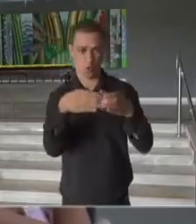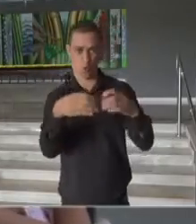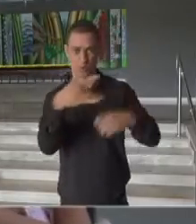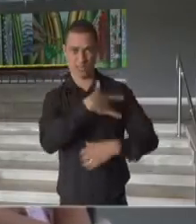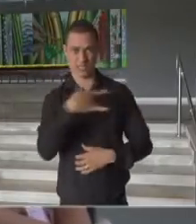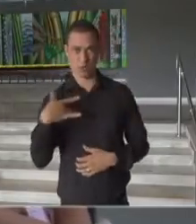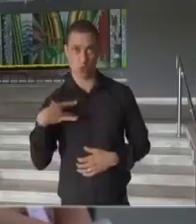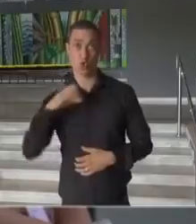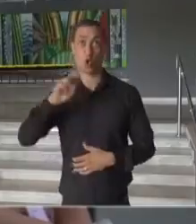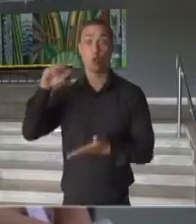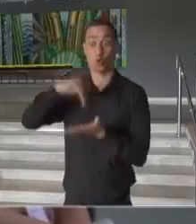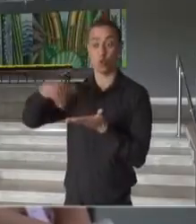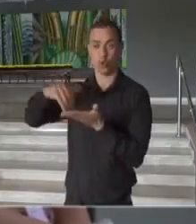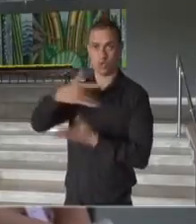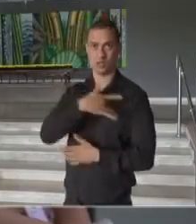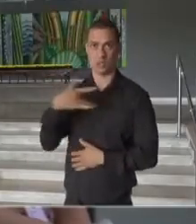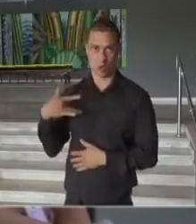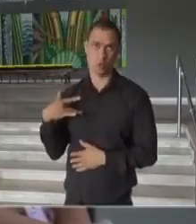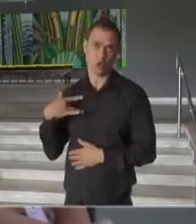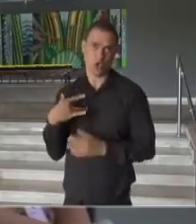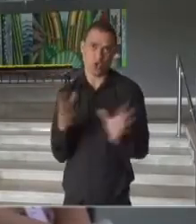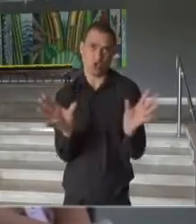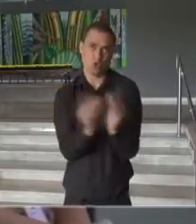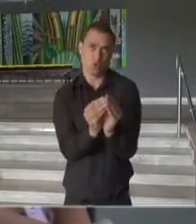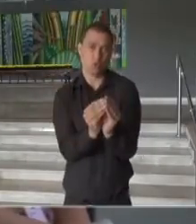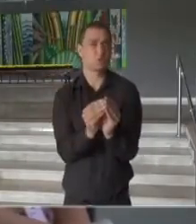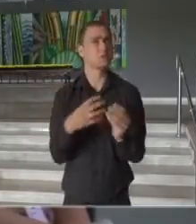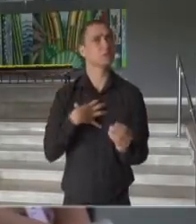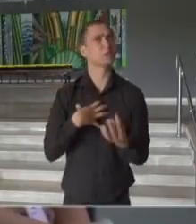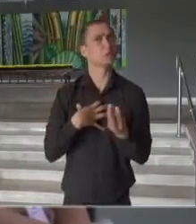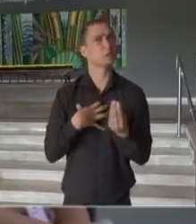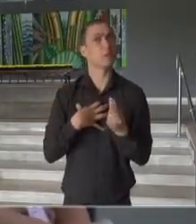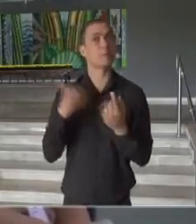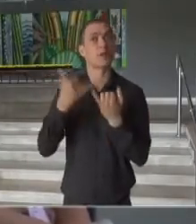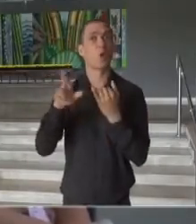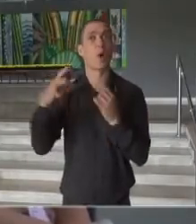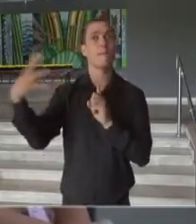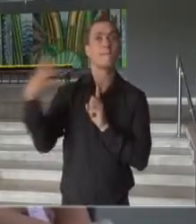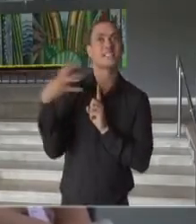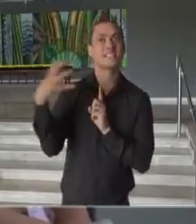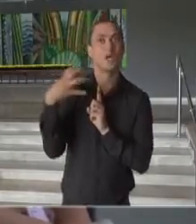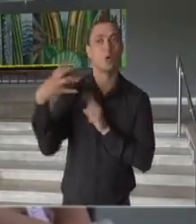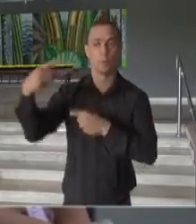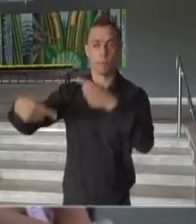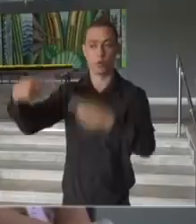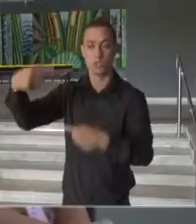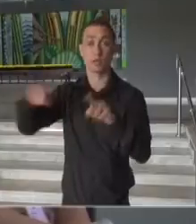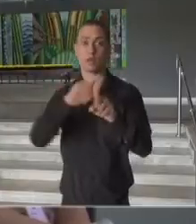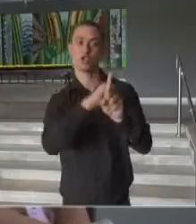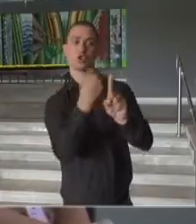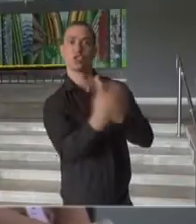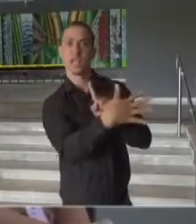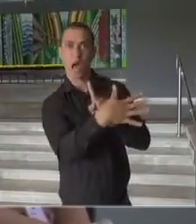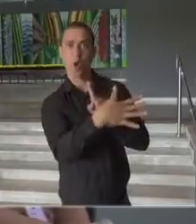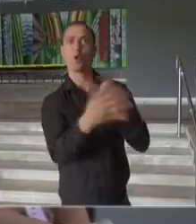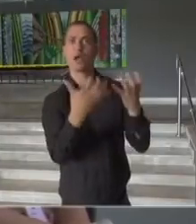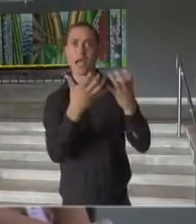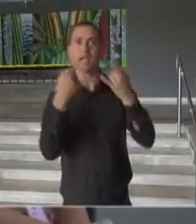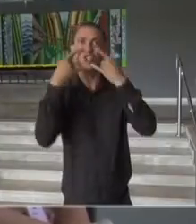ou a Secretaria de Saúde também, já que participa diretamente, tem sentido uma pressão, não só política, mas social também pela